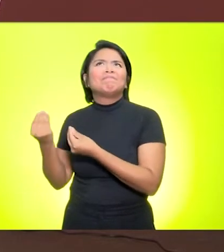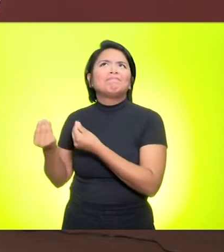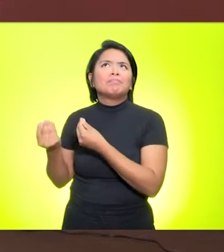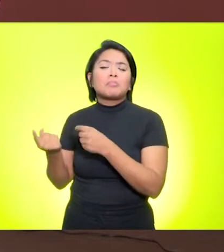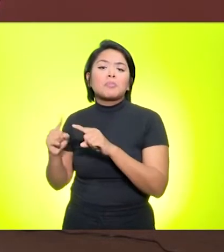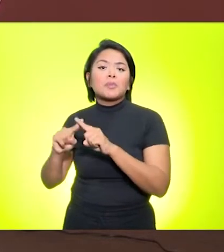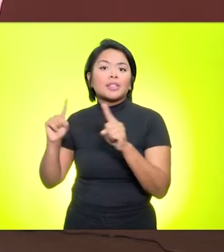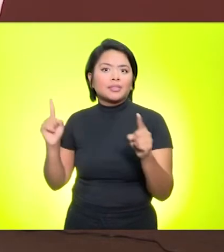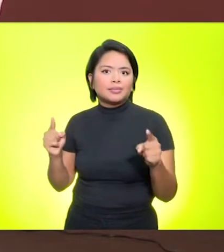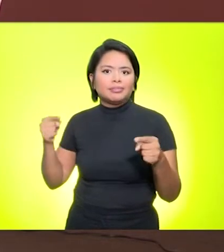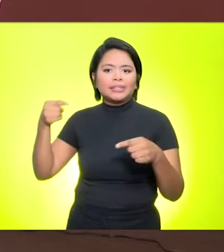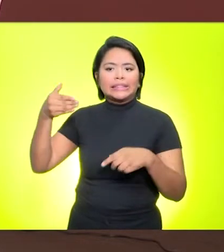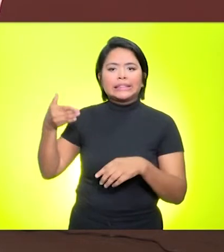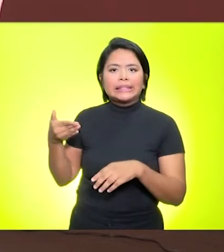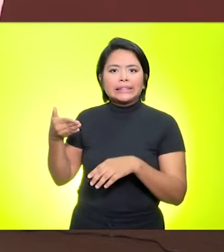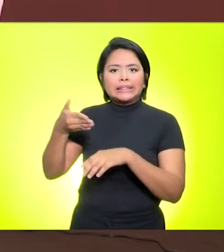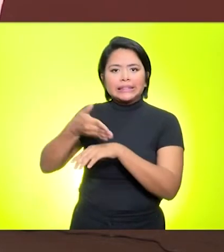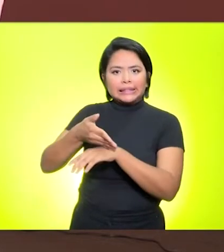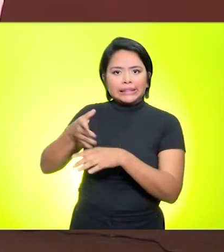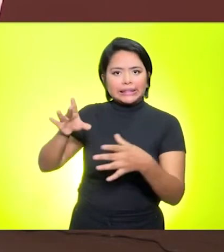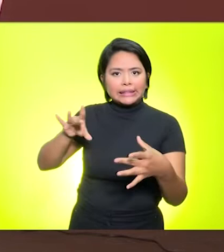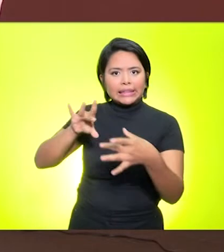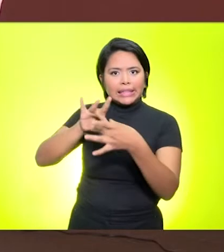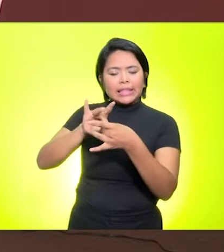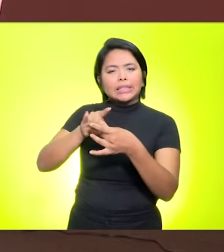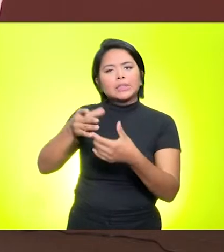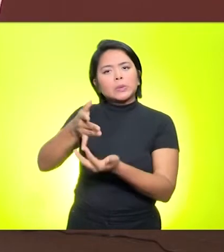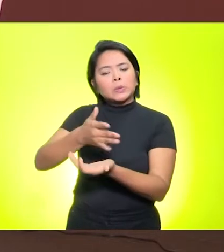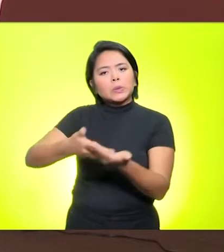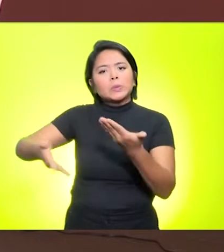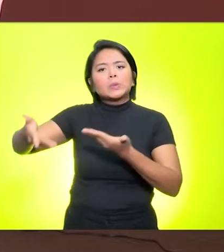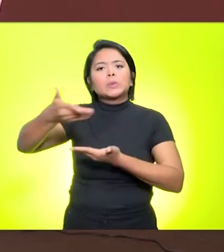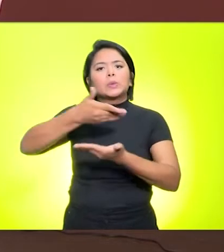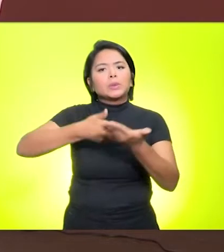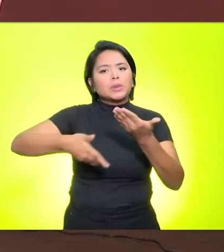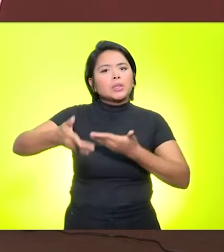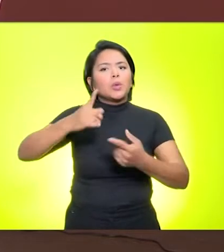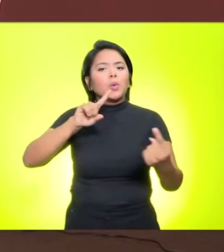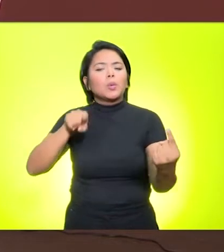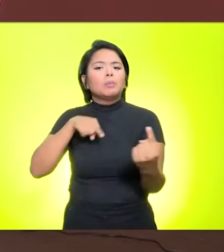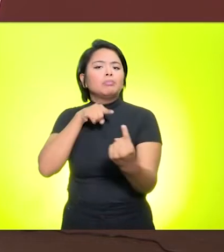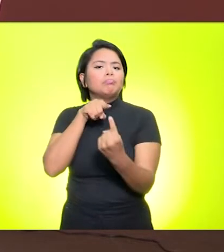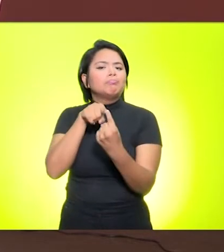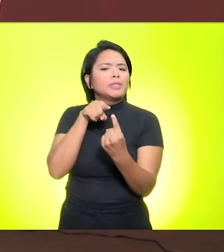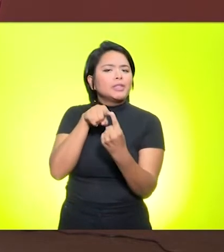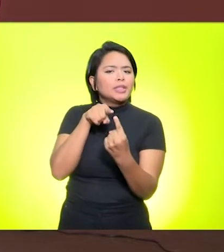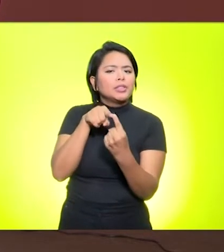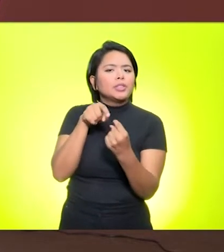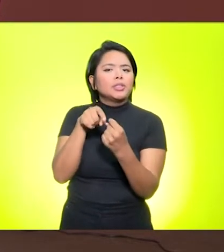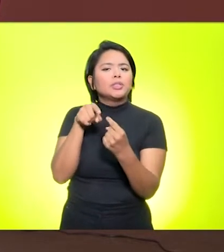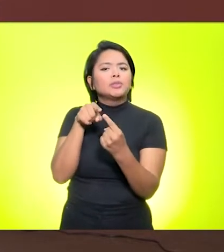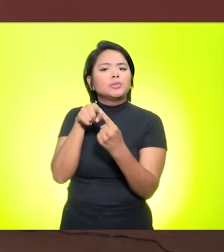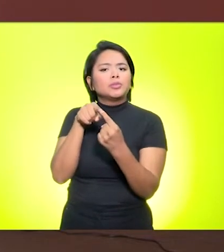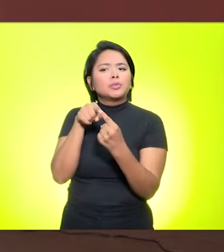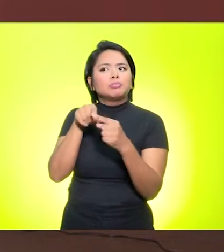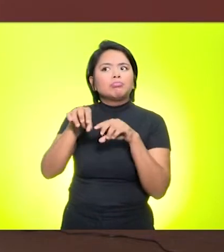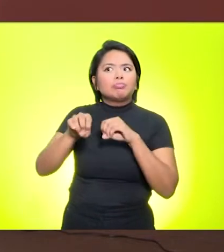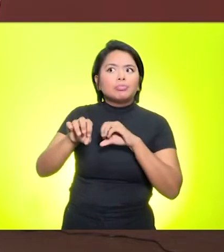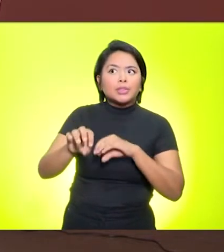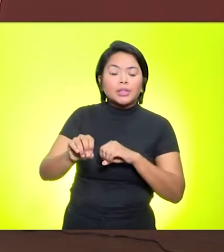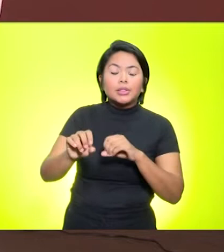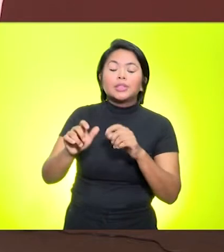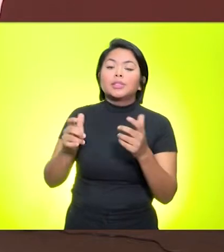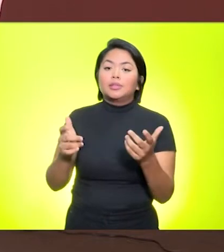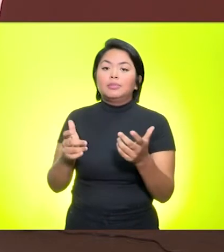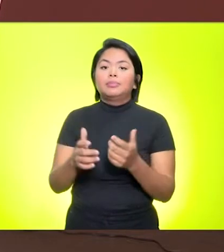Já a integração é quando, de fato, a gente utiliza esses recursos querendo atingir objetivos educacionais maiores. Quando eu, por